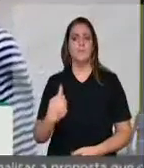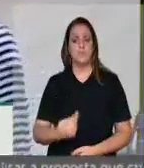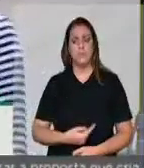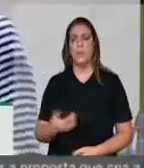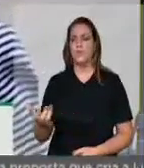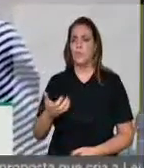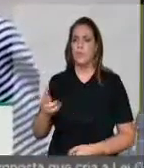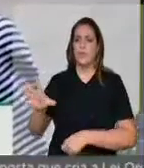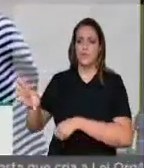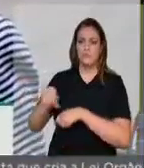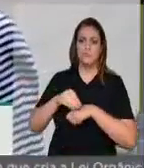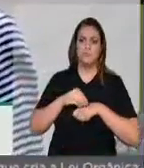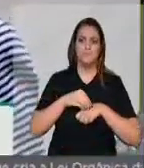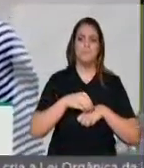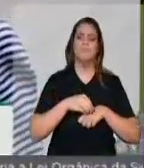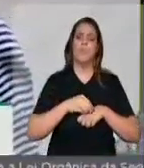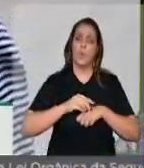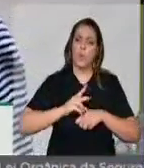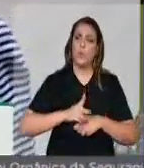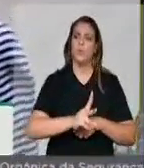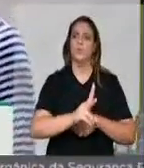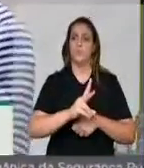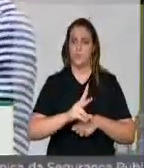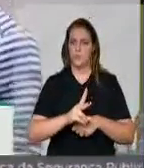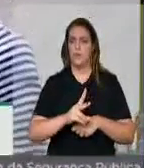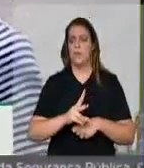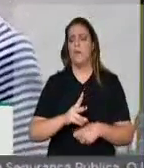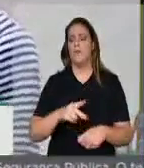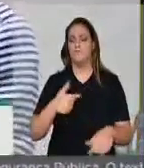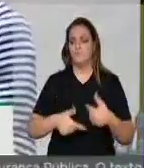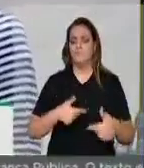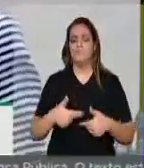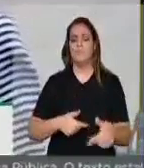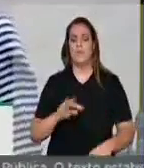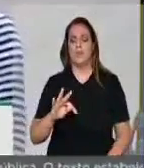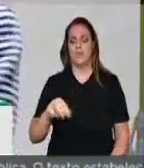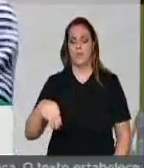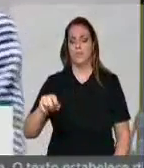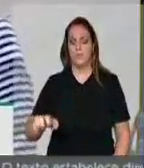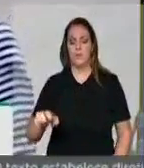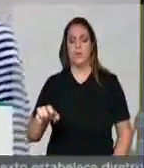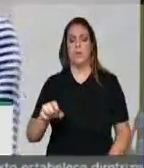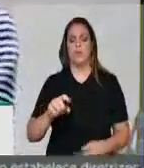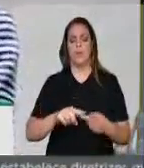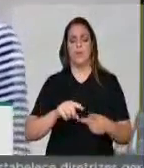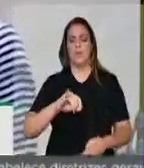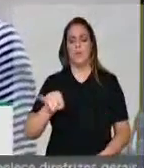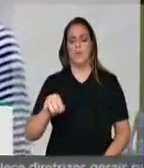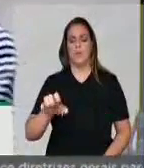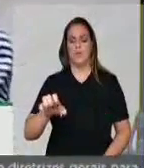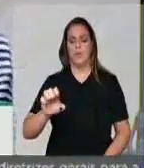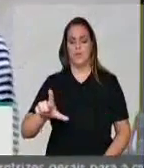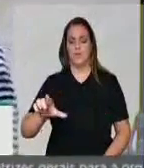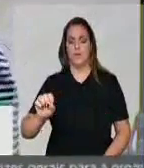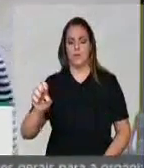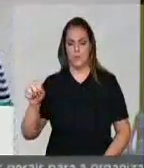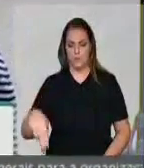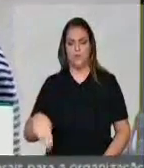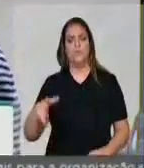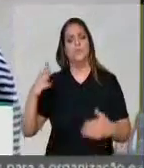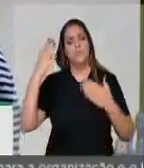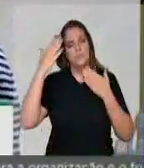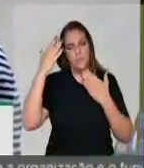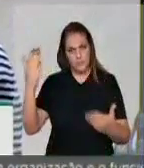seguimento para honrar suas memórias. Tomézinho, presente. Joelson, presente. Muito